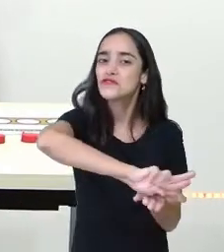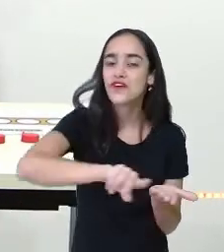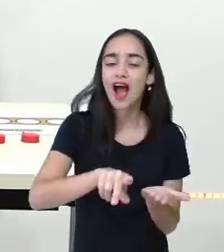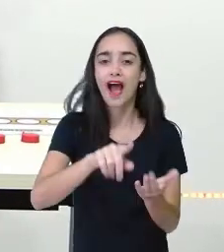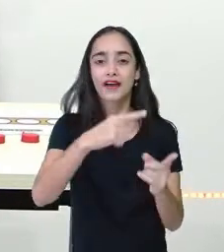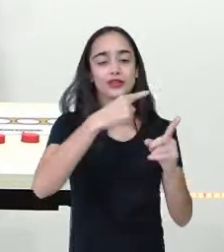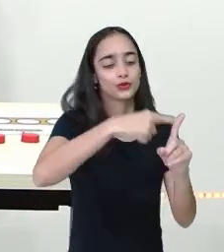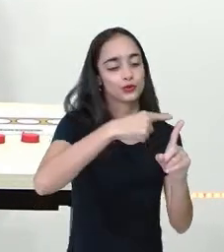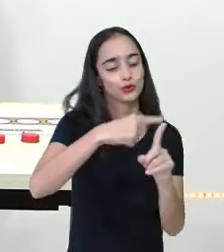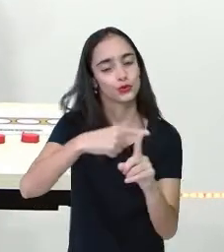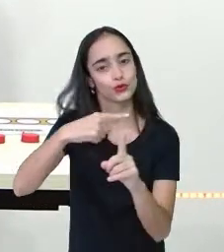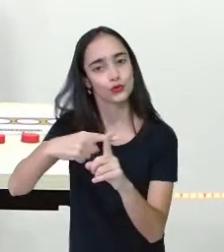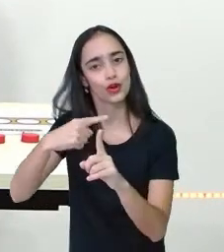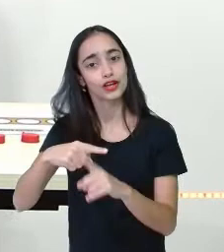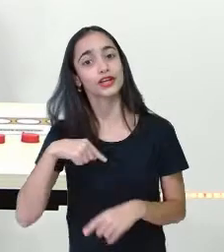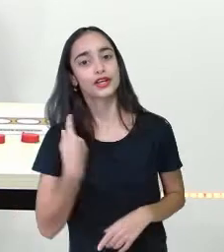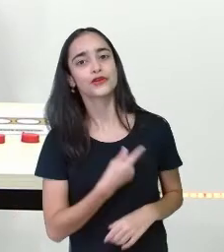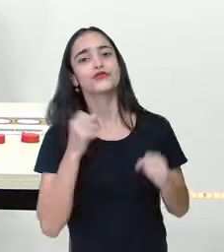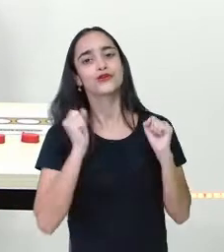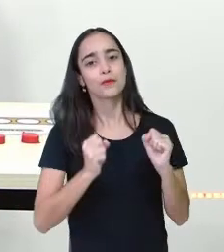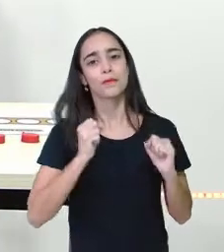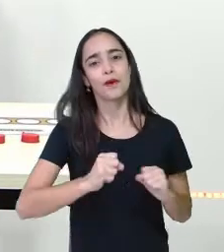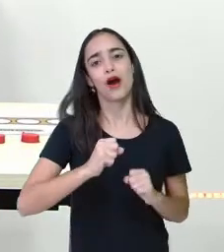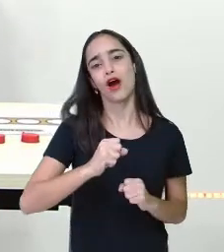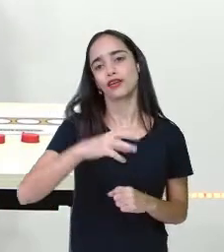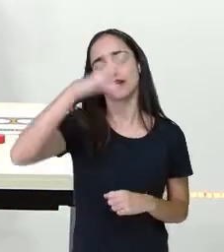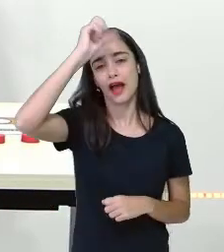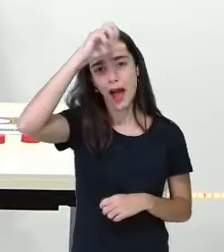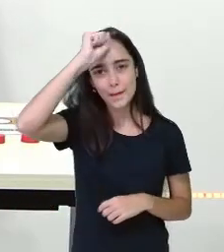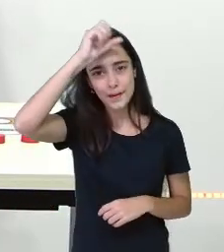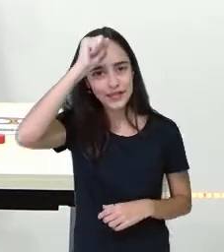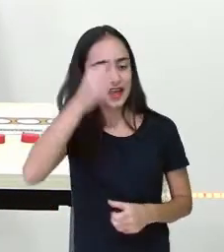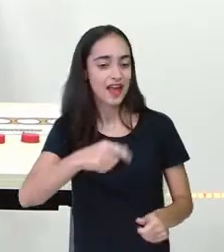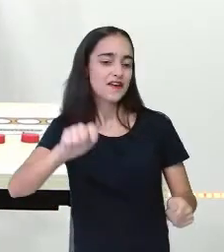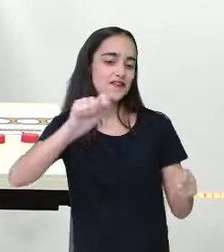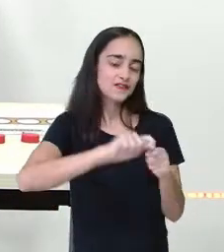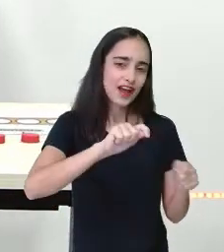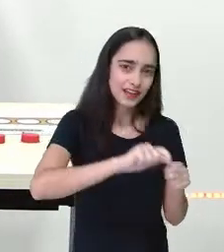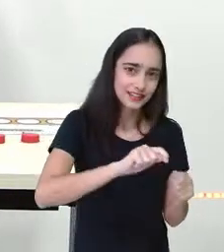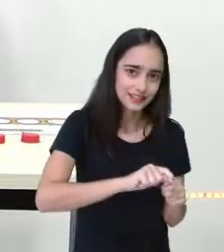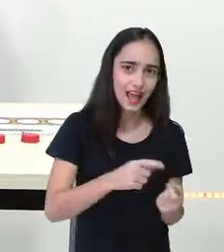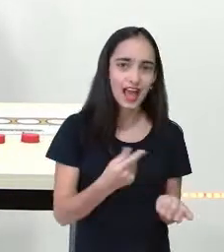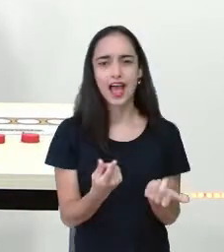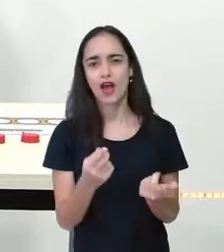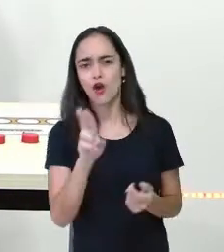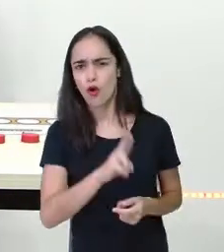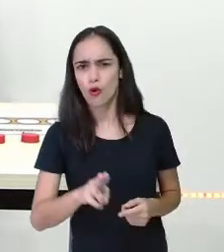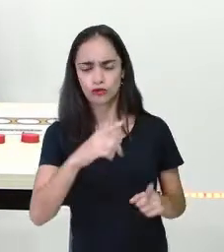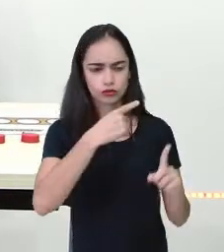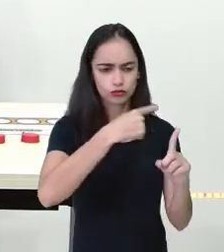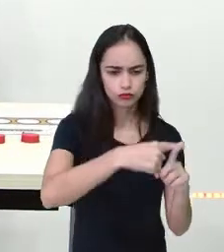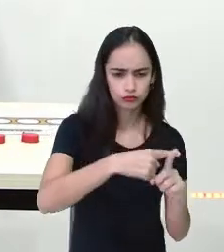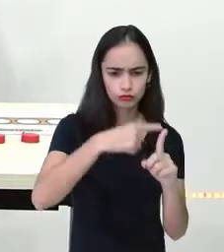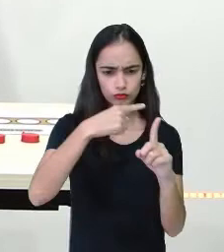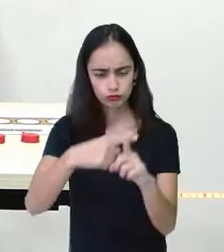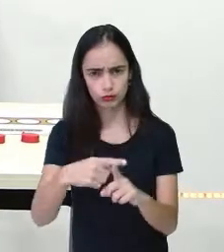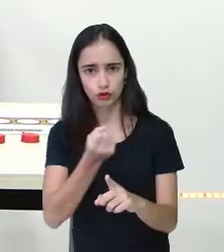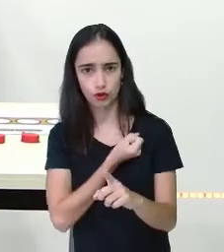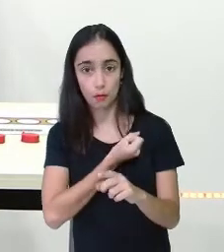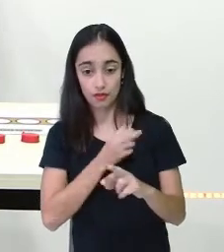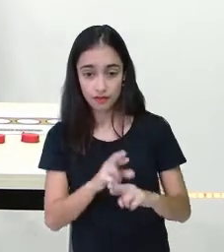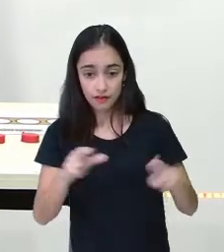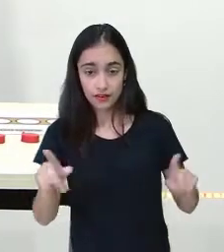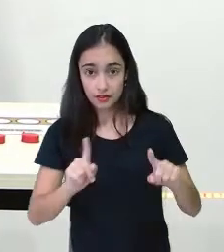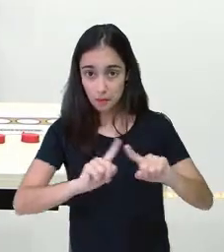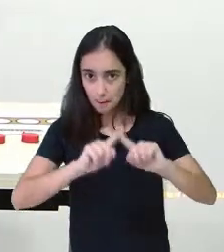aprender, mas que nos dão o mesmo resultado. posso somar números diferentes, mas que vou chegar na mesma resposta. É isso que